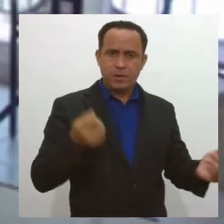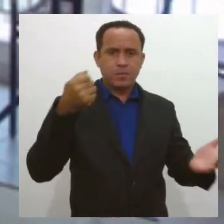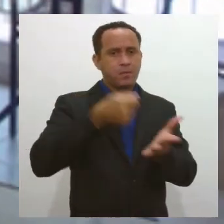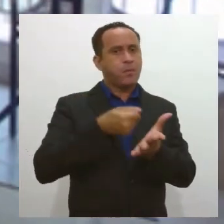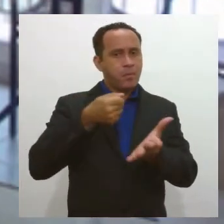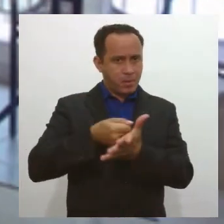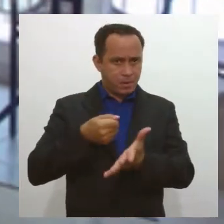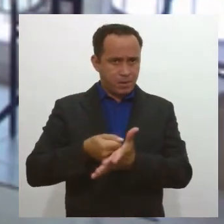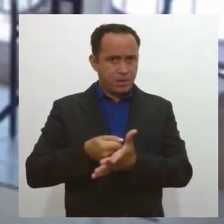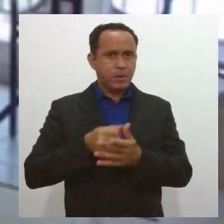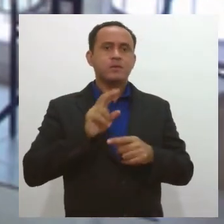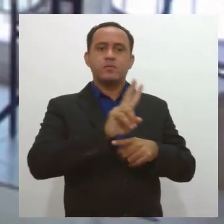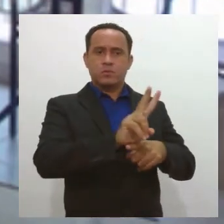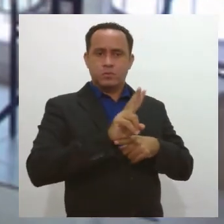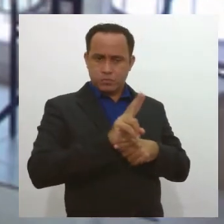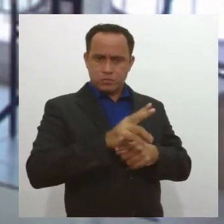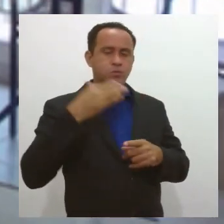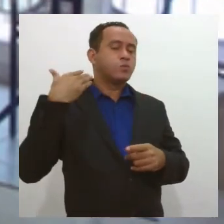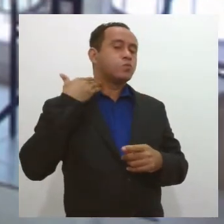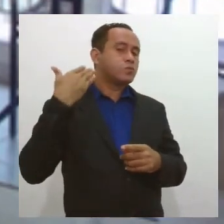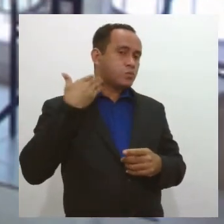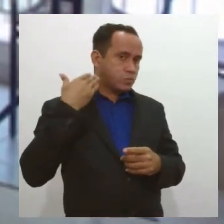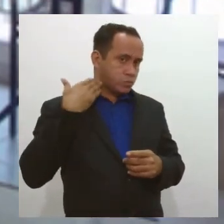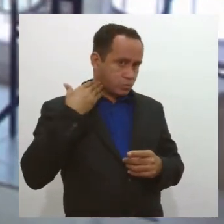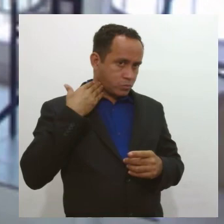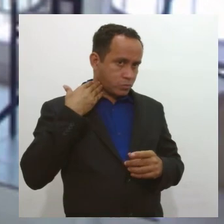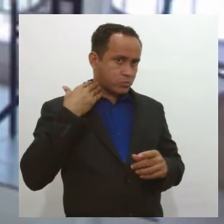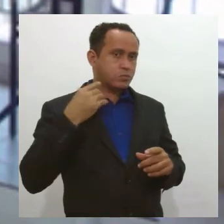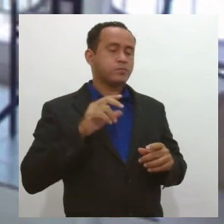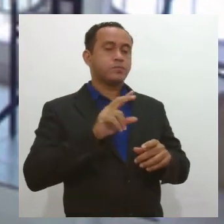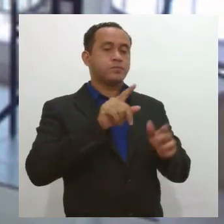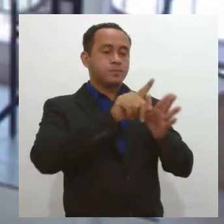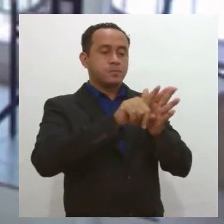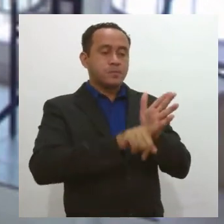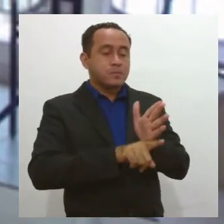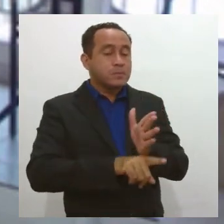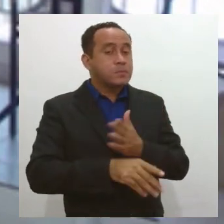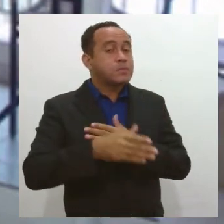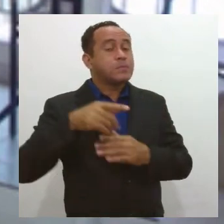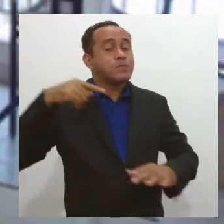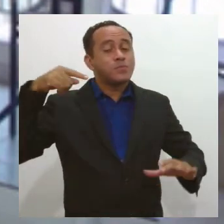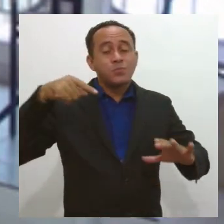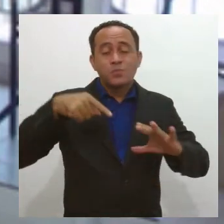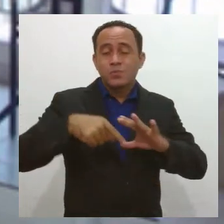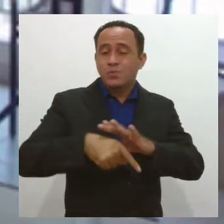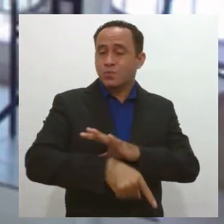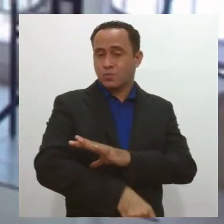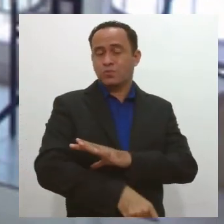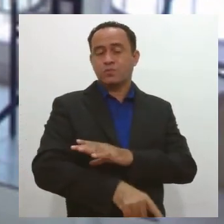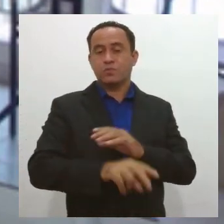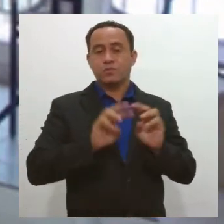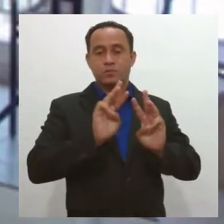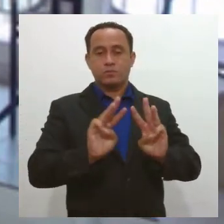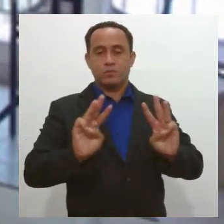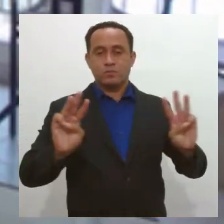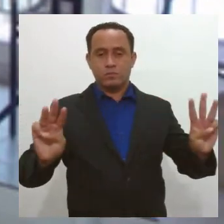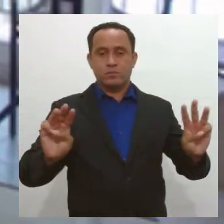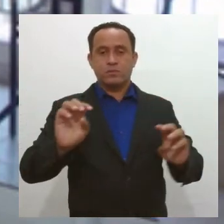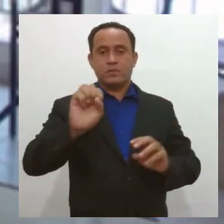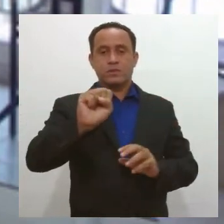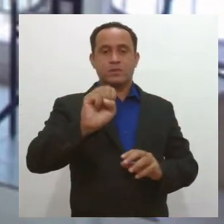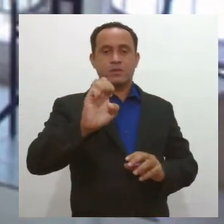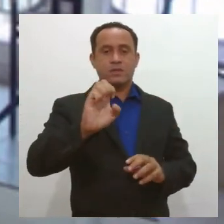você pode sim buscar o seu banco, buscar a linha de crédito, pesquise o máximo que você puder. Existe um site chamado serasa